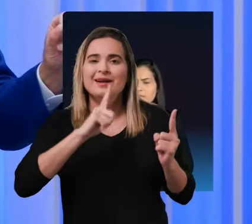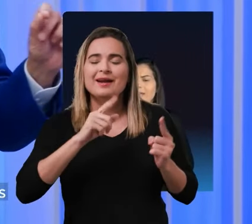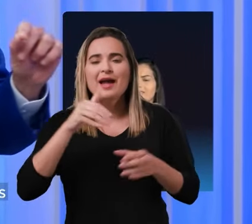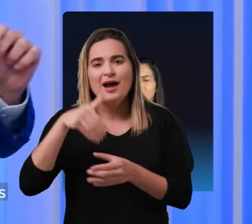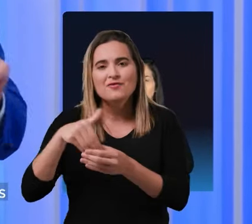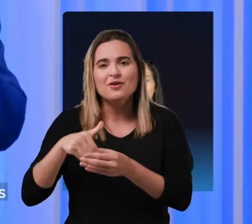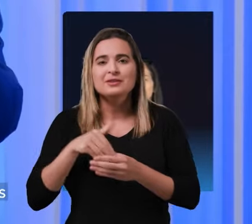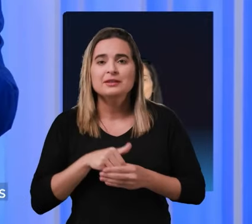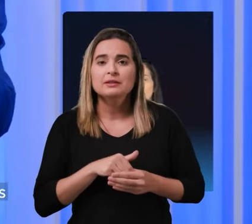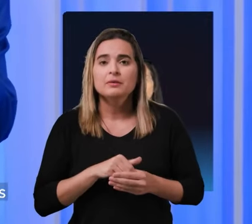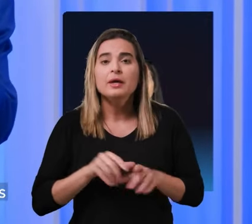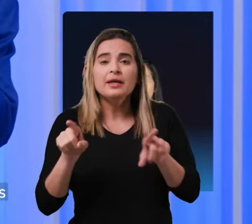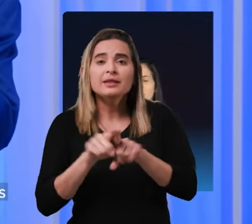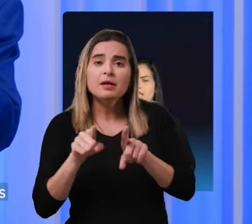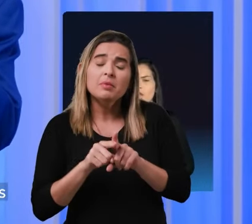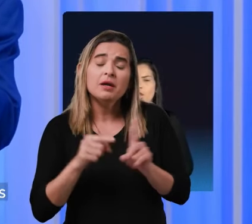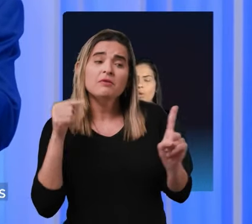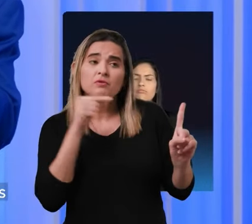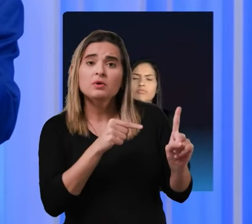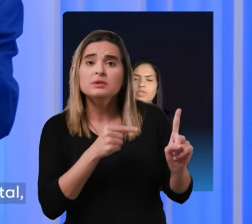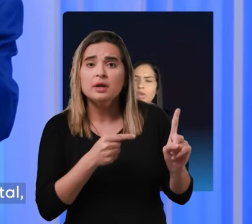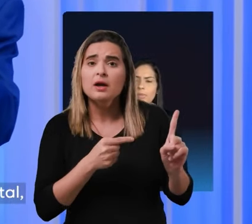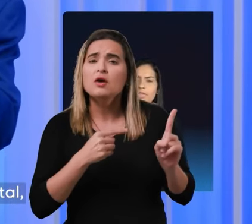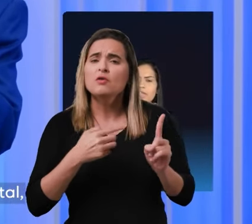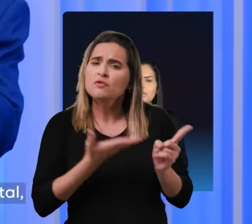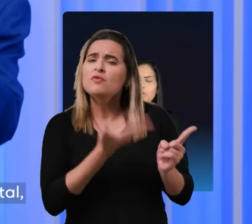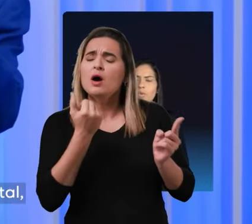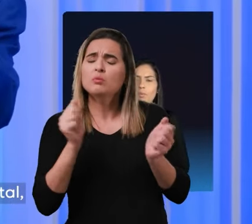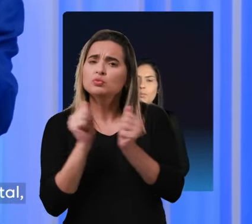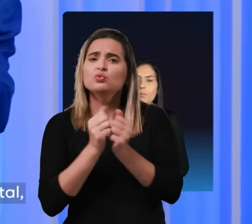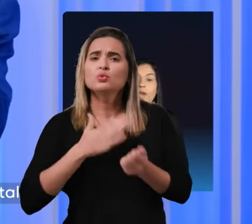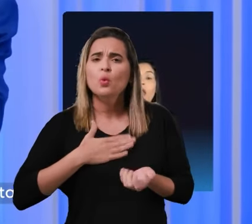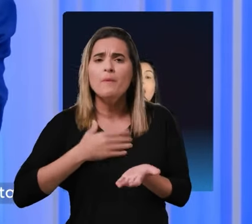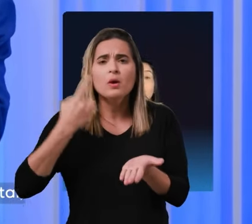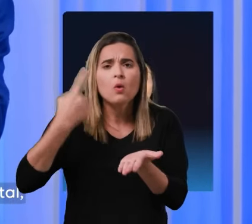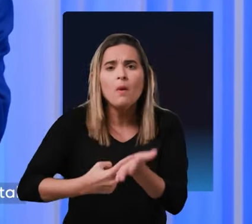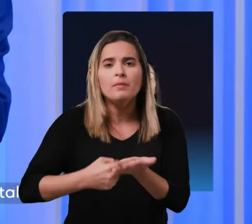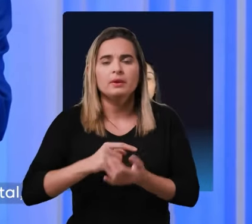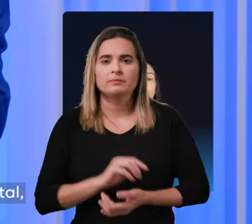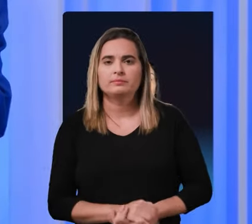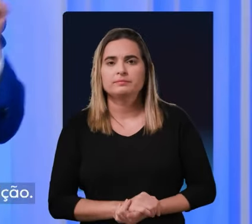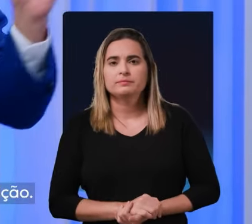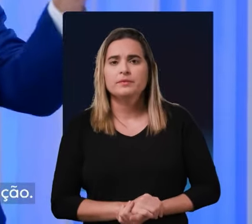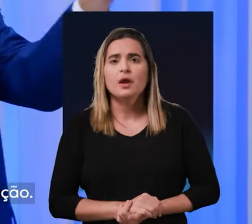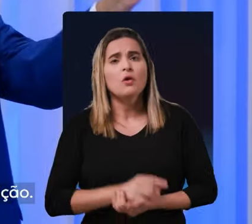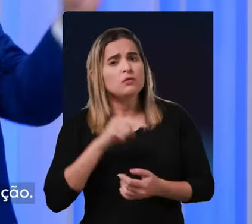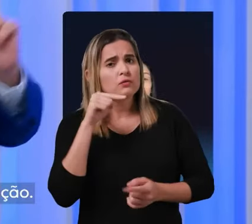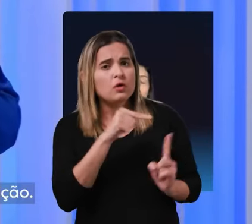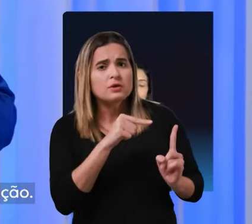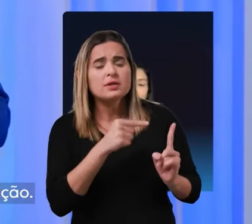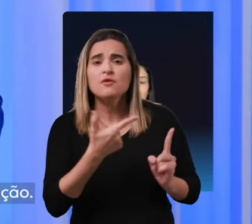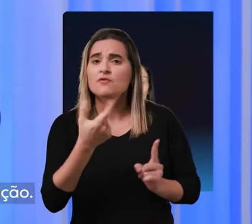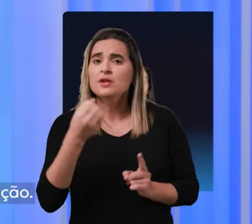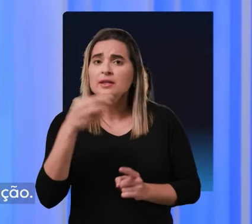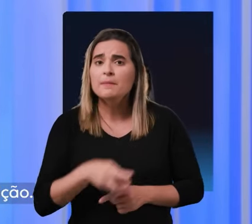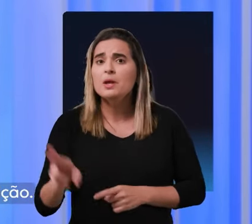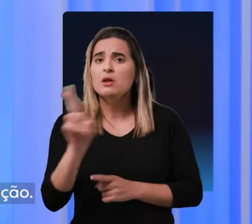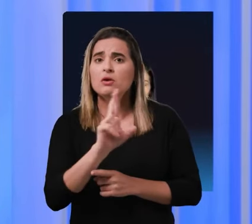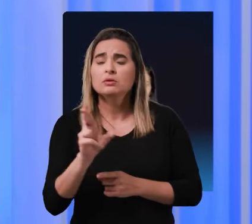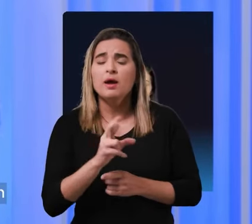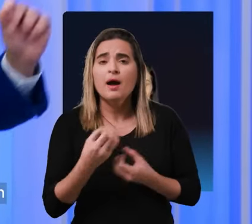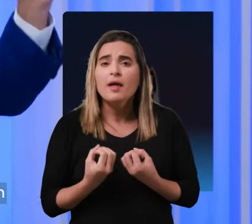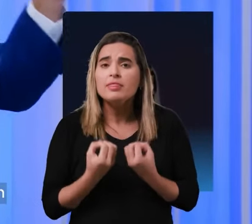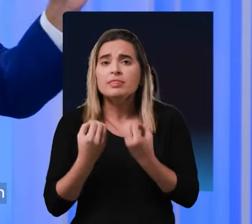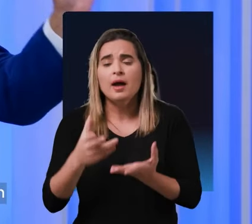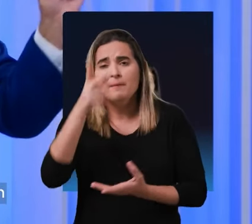a destinar 20 milhões de emendas para Natal, para a Prefeitura de Natal, caso a senhora venha a ganhar a eleição.